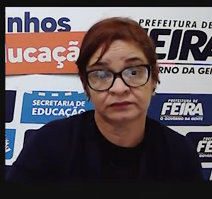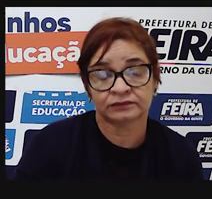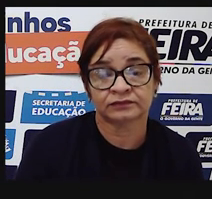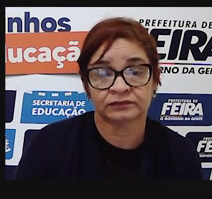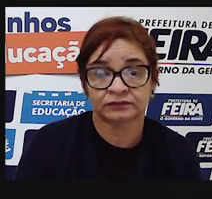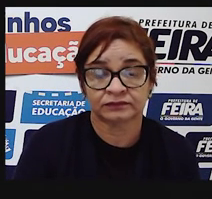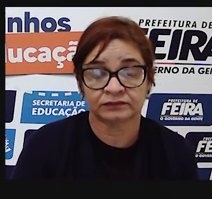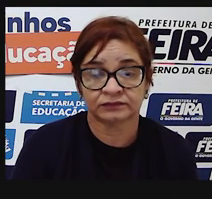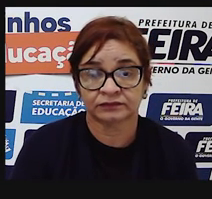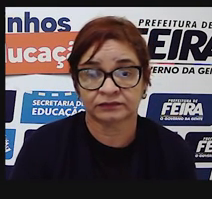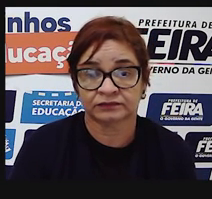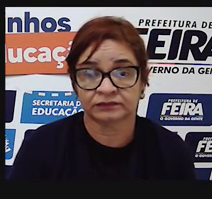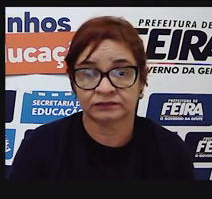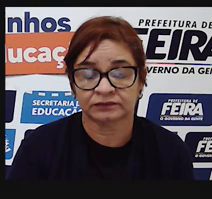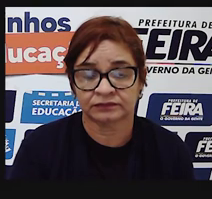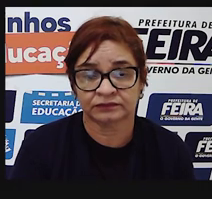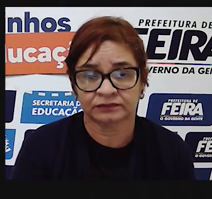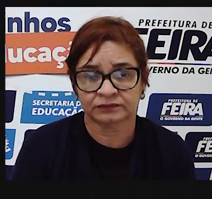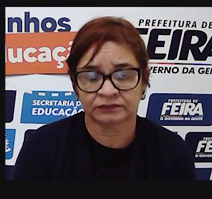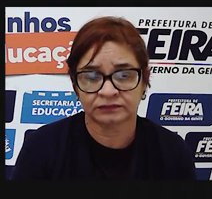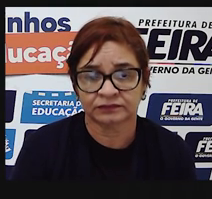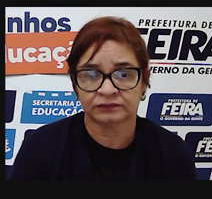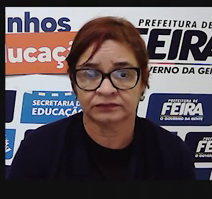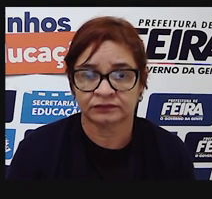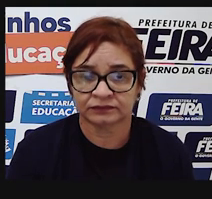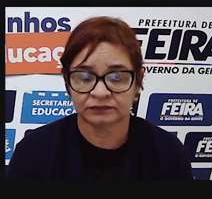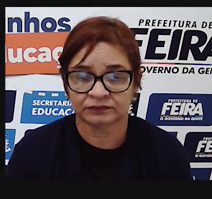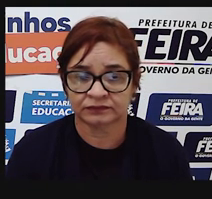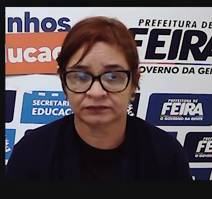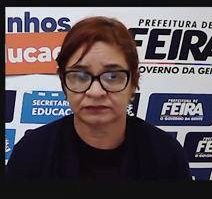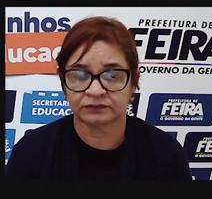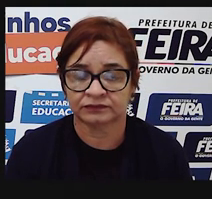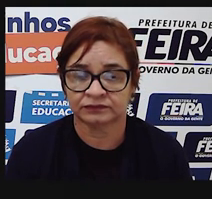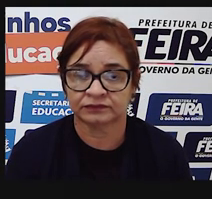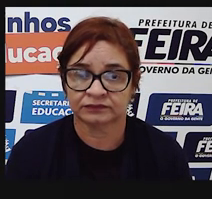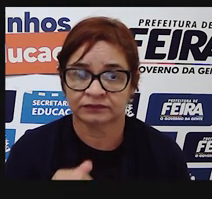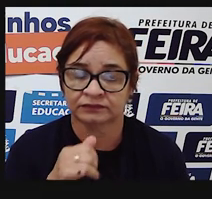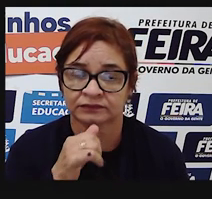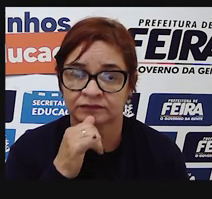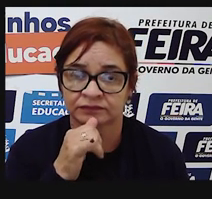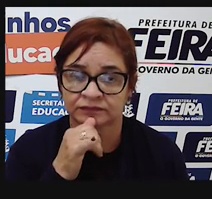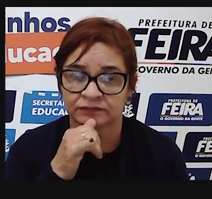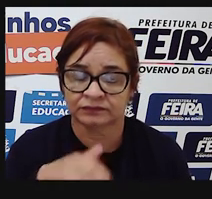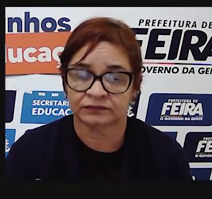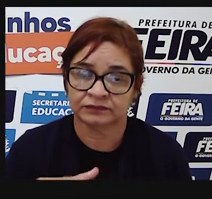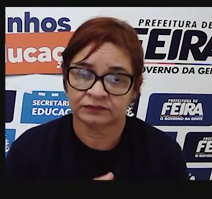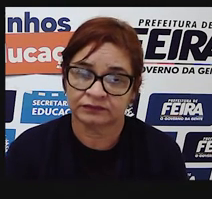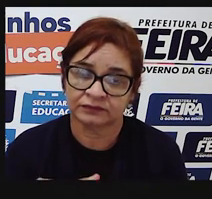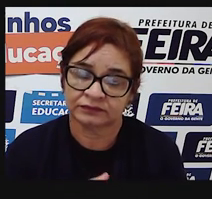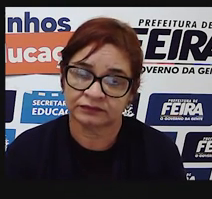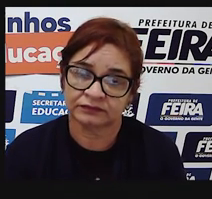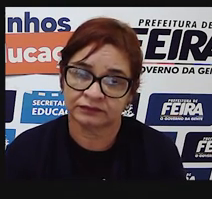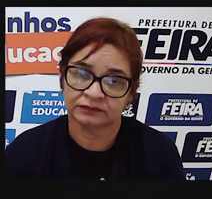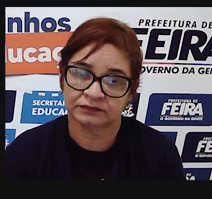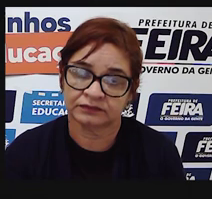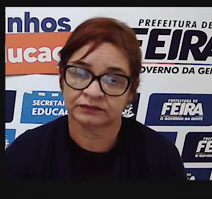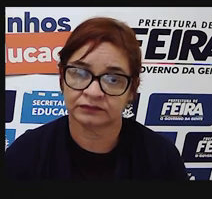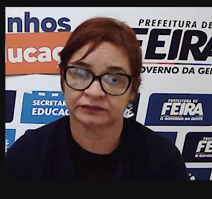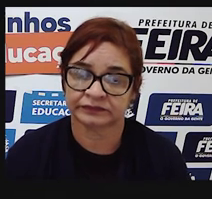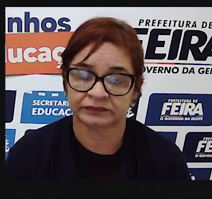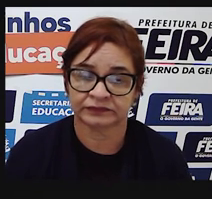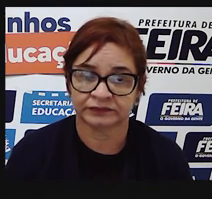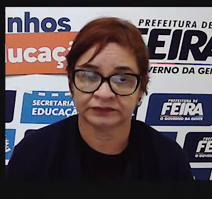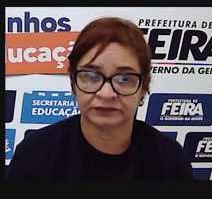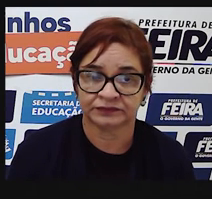o ponto de interrogação pode ser utilizado de outra forma. Por exemplo, numa conversa, numa rede